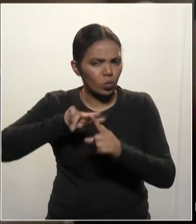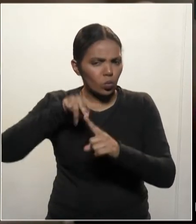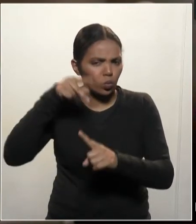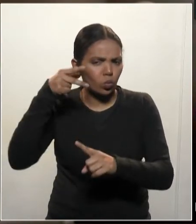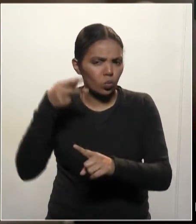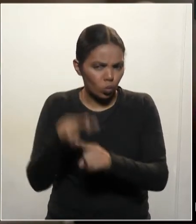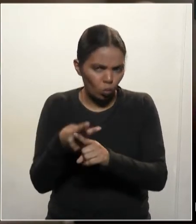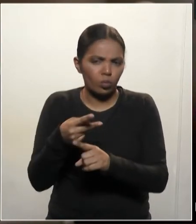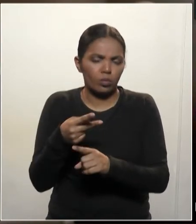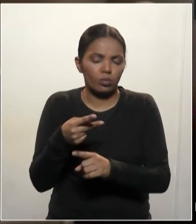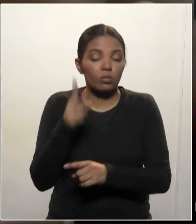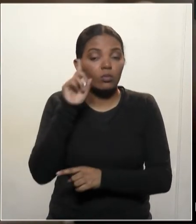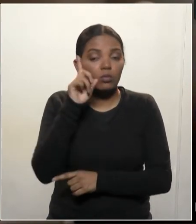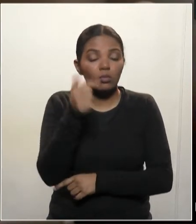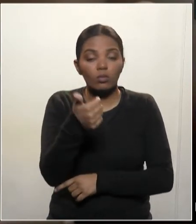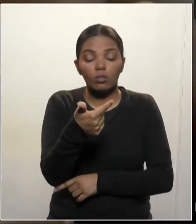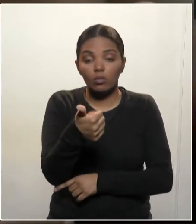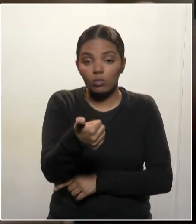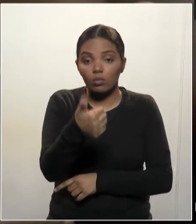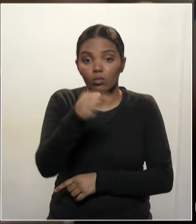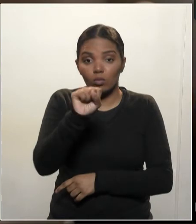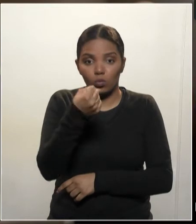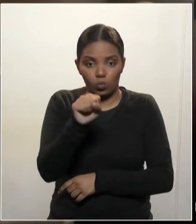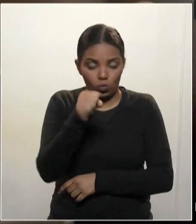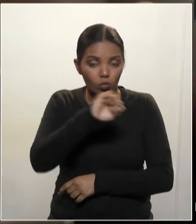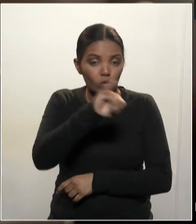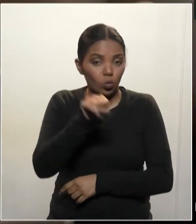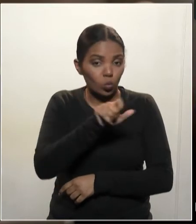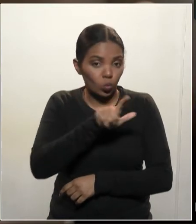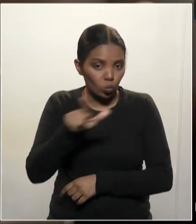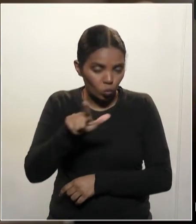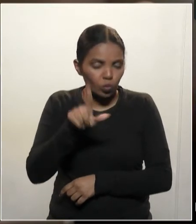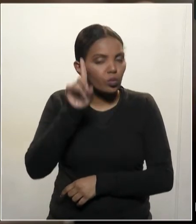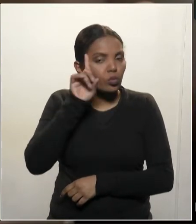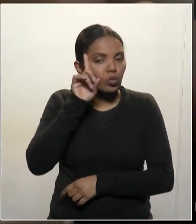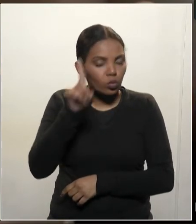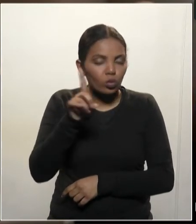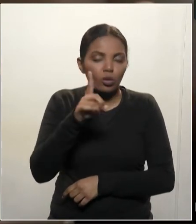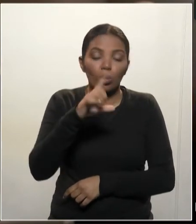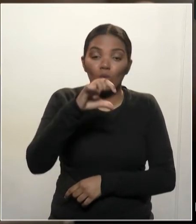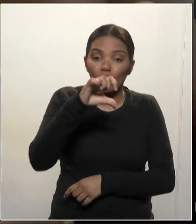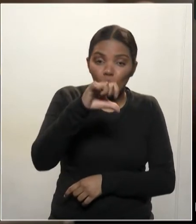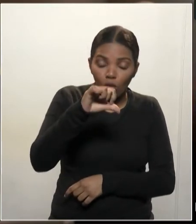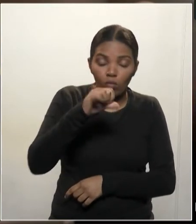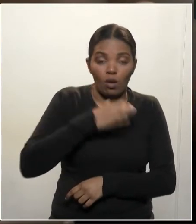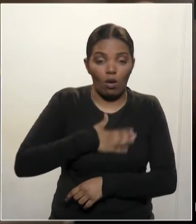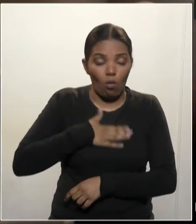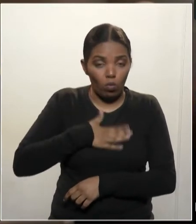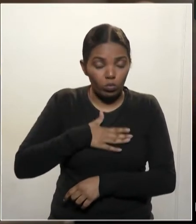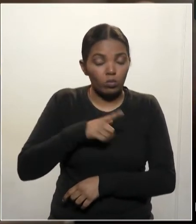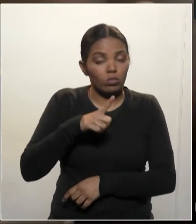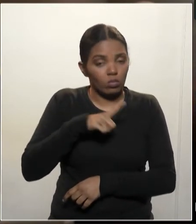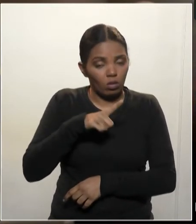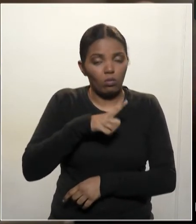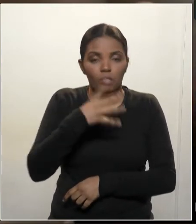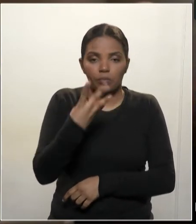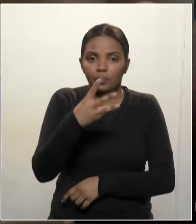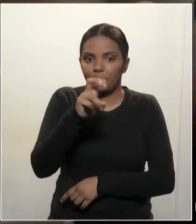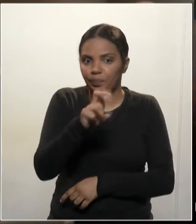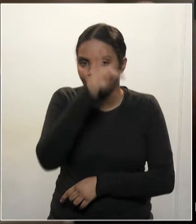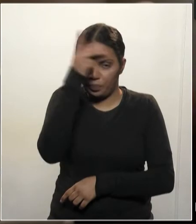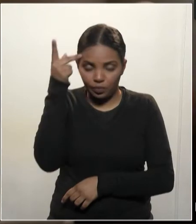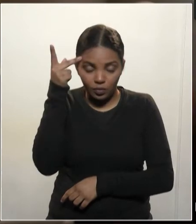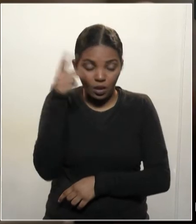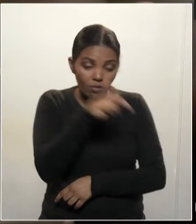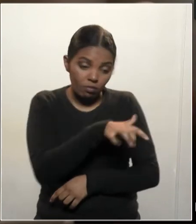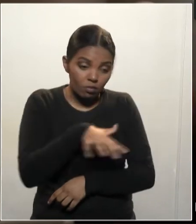últimas semanas. No dia 18 de julho, eram as mortes, no 9 de agosto, foram 45. Na segurança